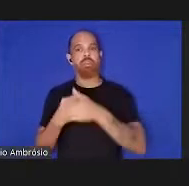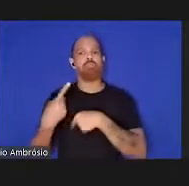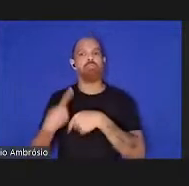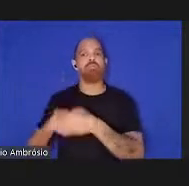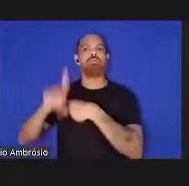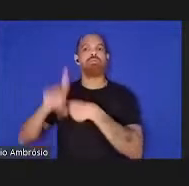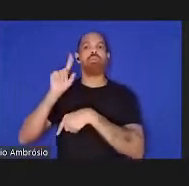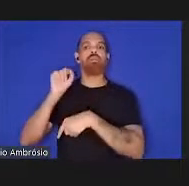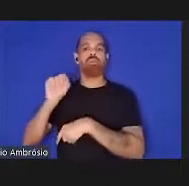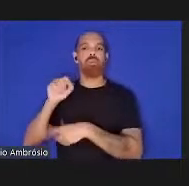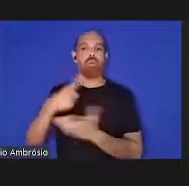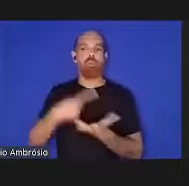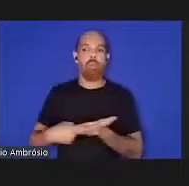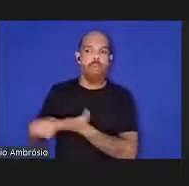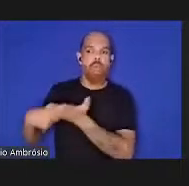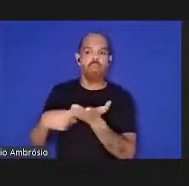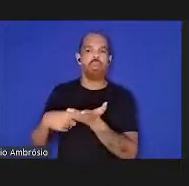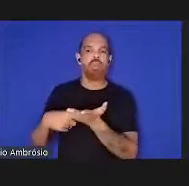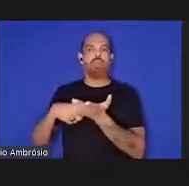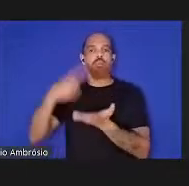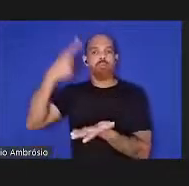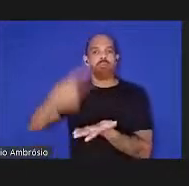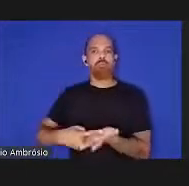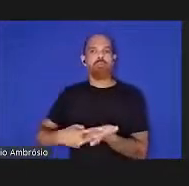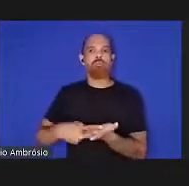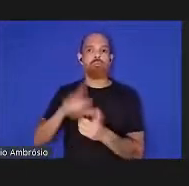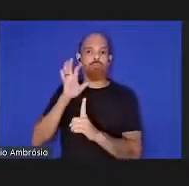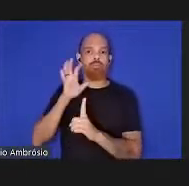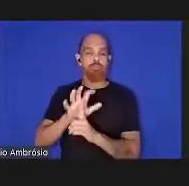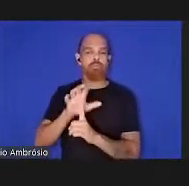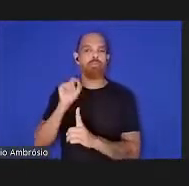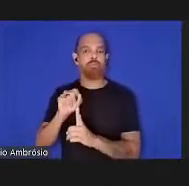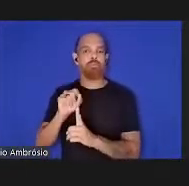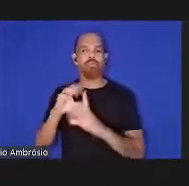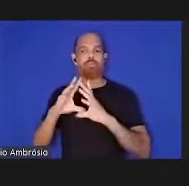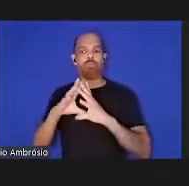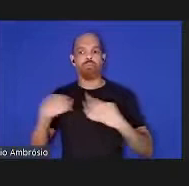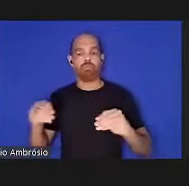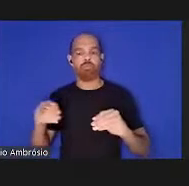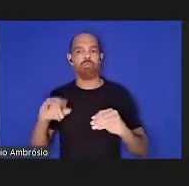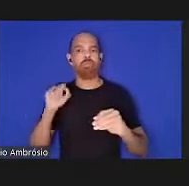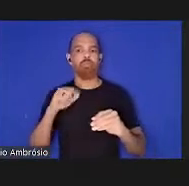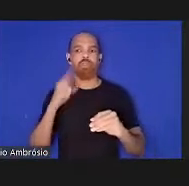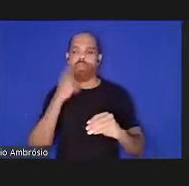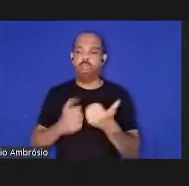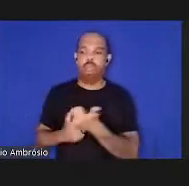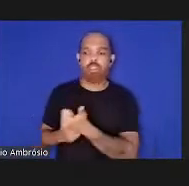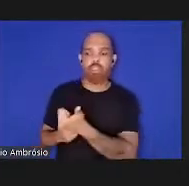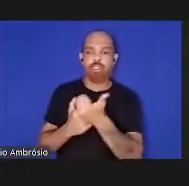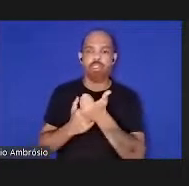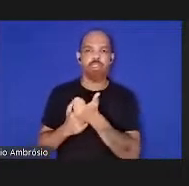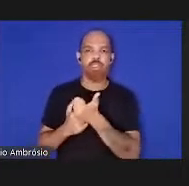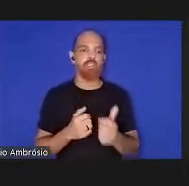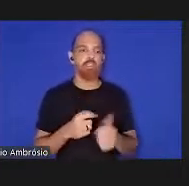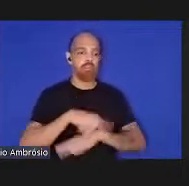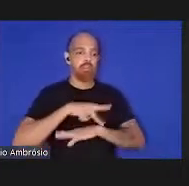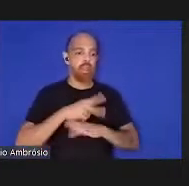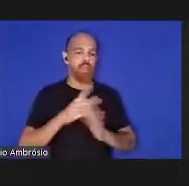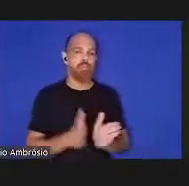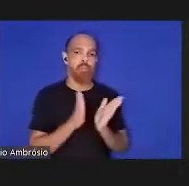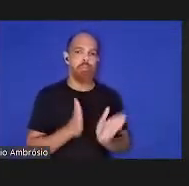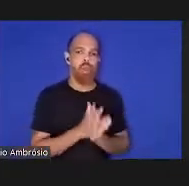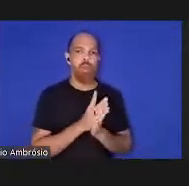parte da agenda de cooperação para o desenvolvimento na forma de assistência aos péssicos pobres e menos desenvolvidos